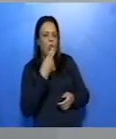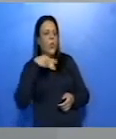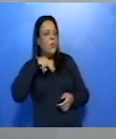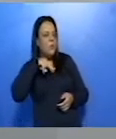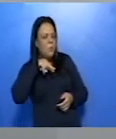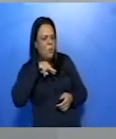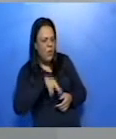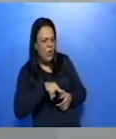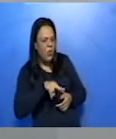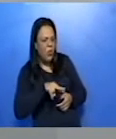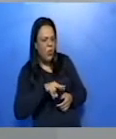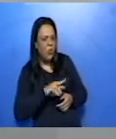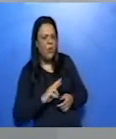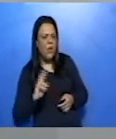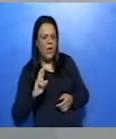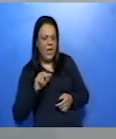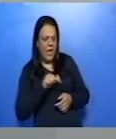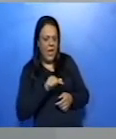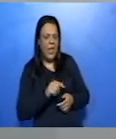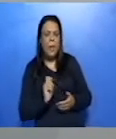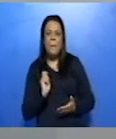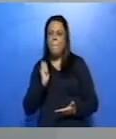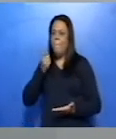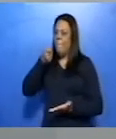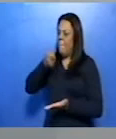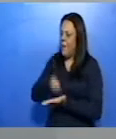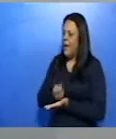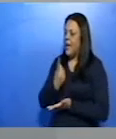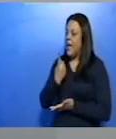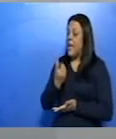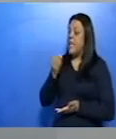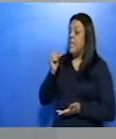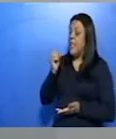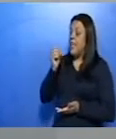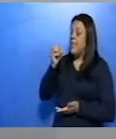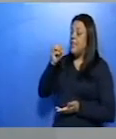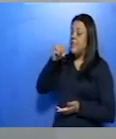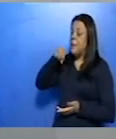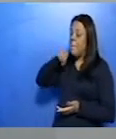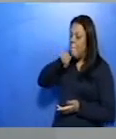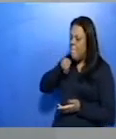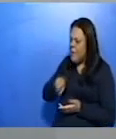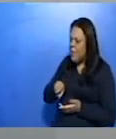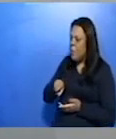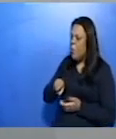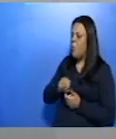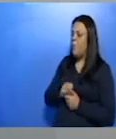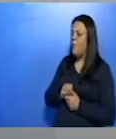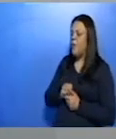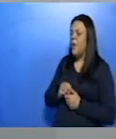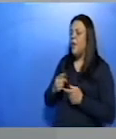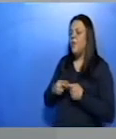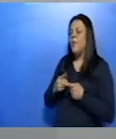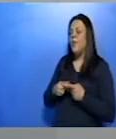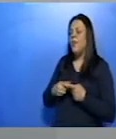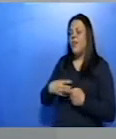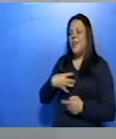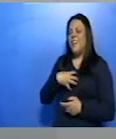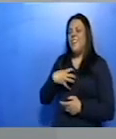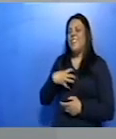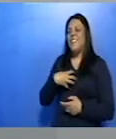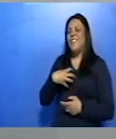Camilo dá-lhe dez mil réis. Ele paga até a mais. Ele paga essa paz de espírito que ele havia